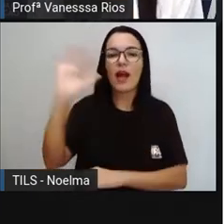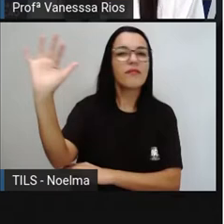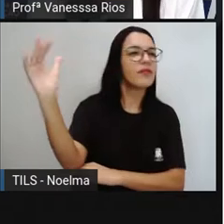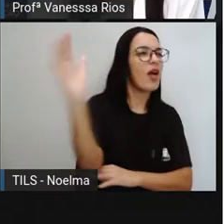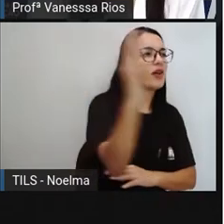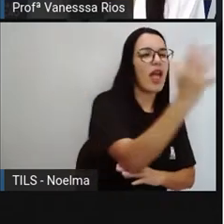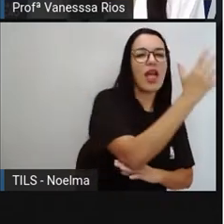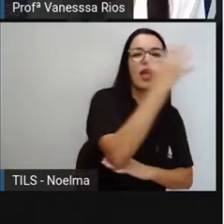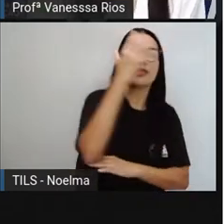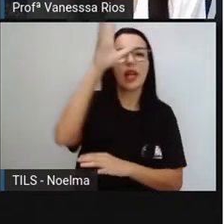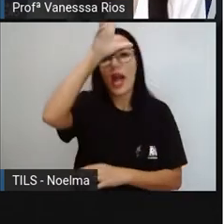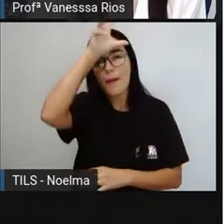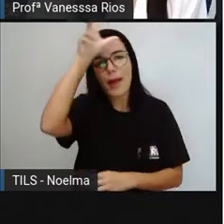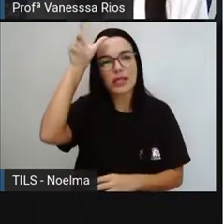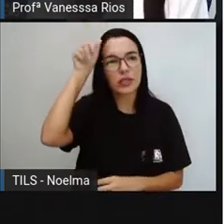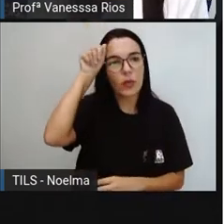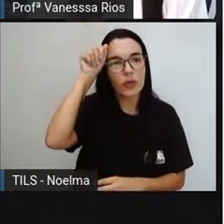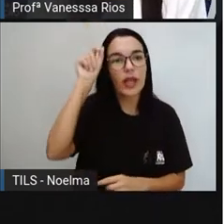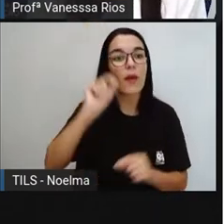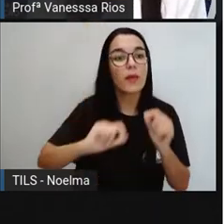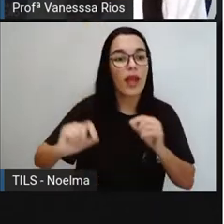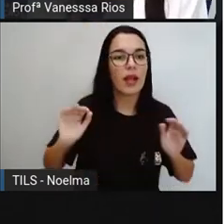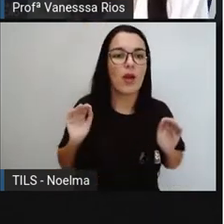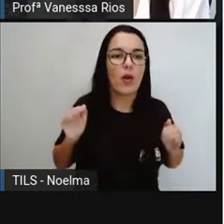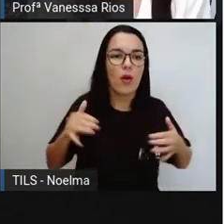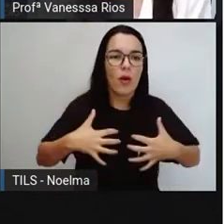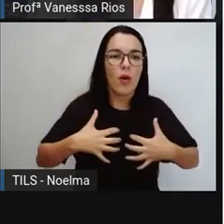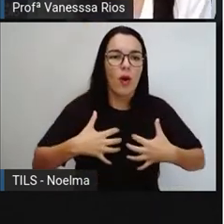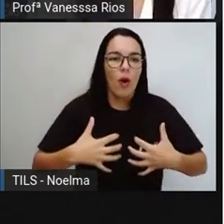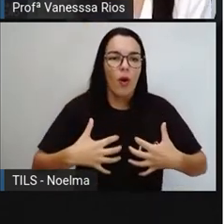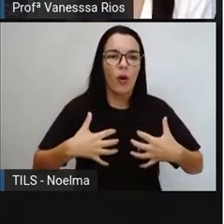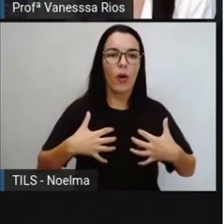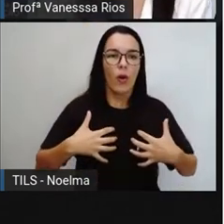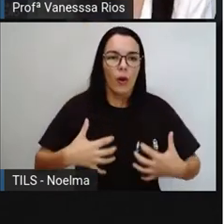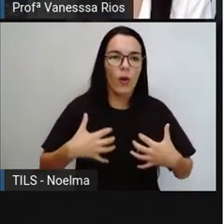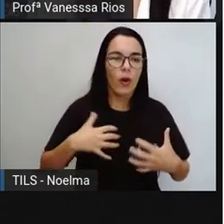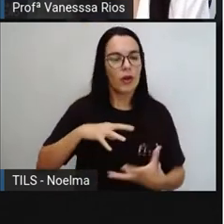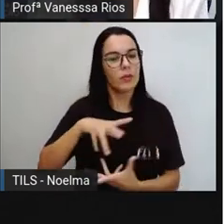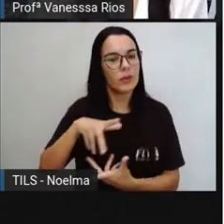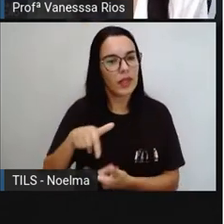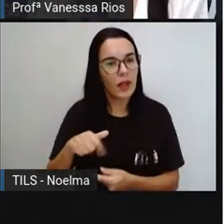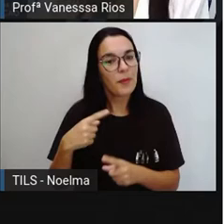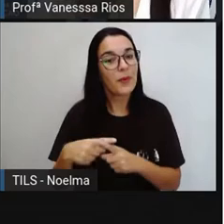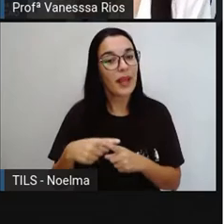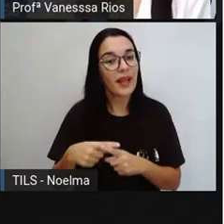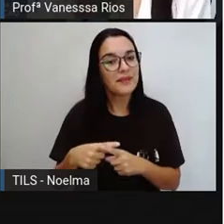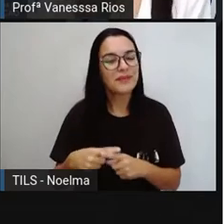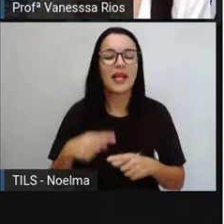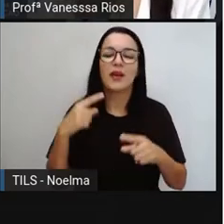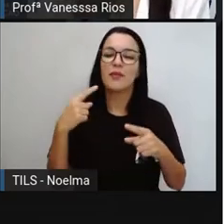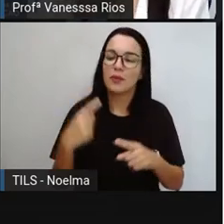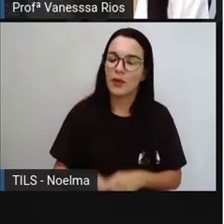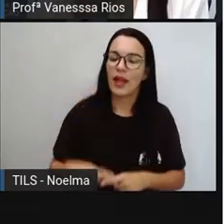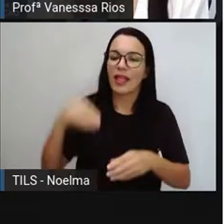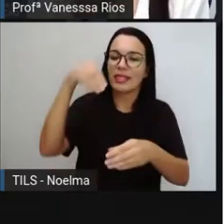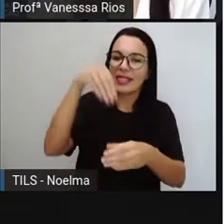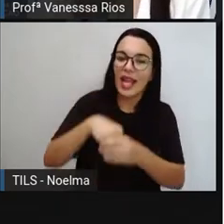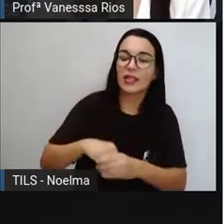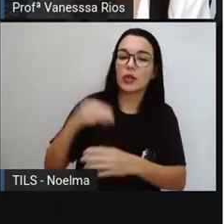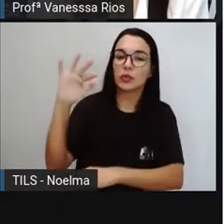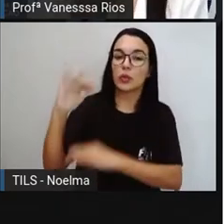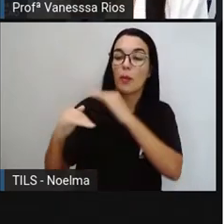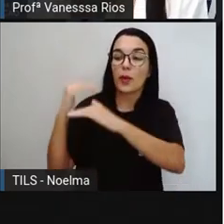do mundo, ou as plantas, as árvores ajudam na nossa respiração. Porque dentro do processo, né, de